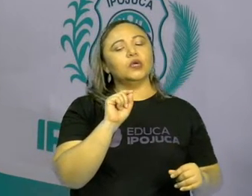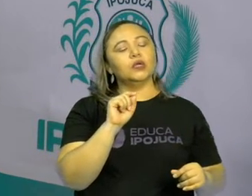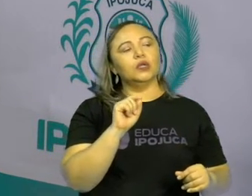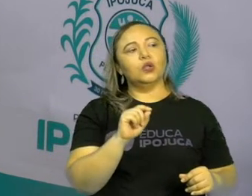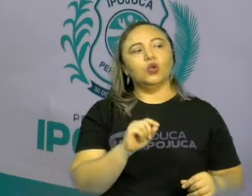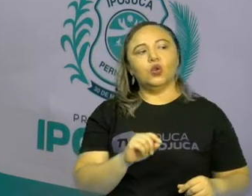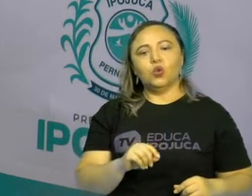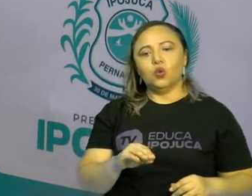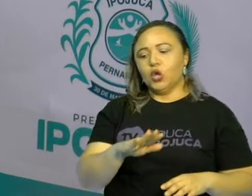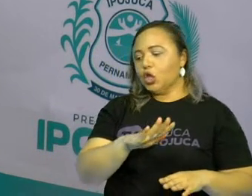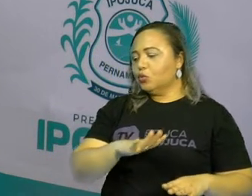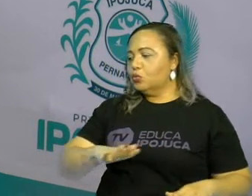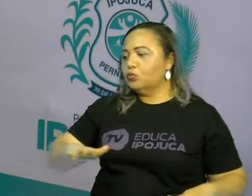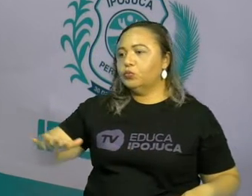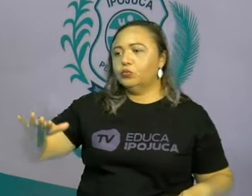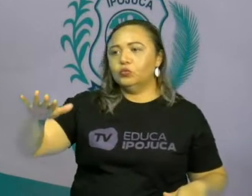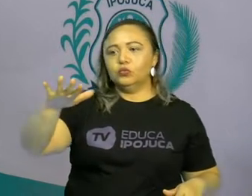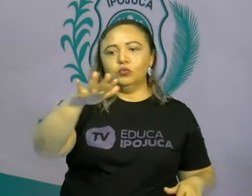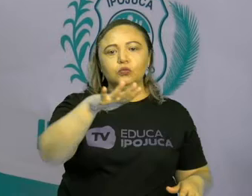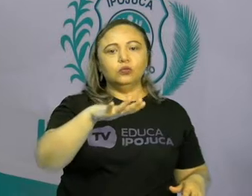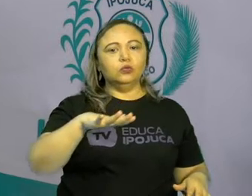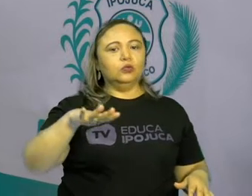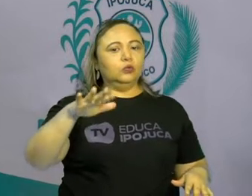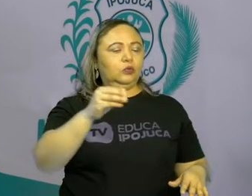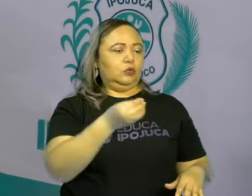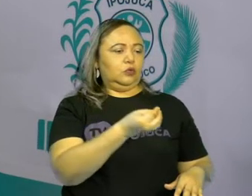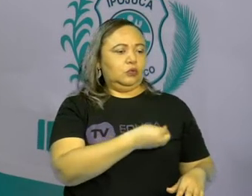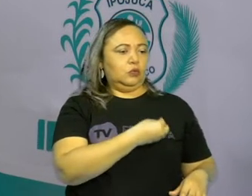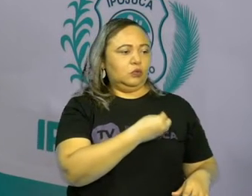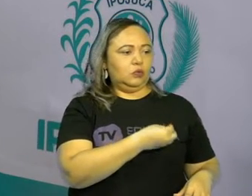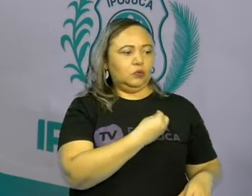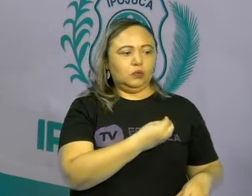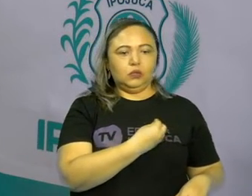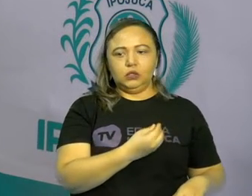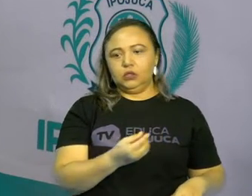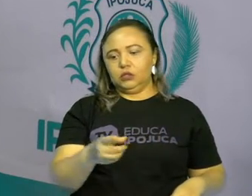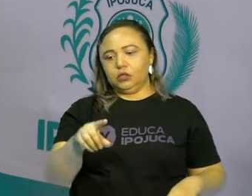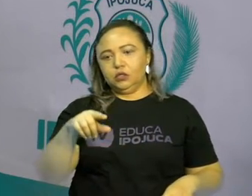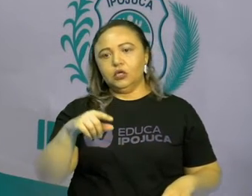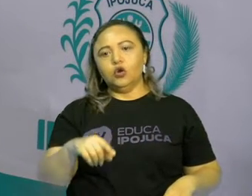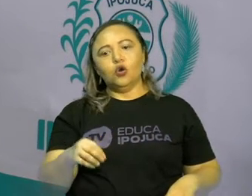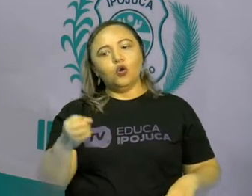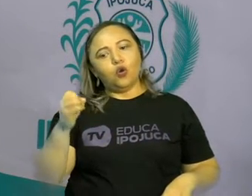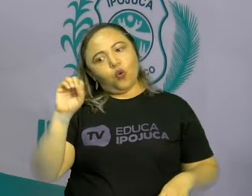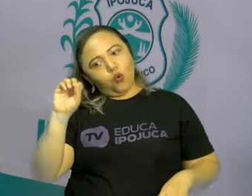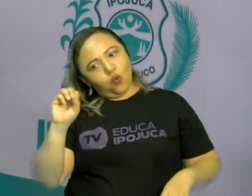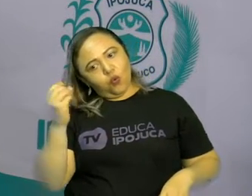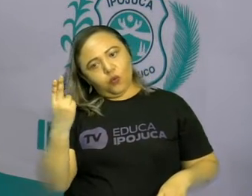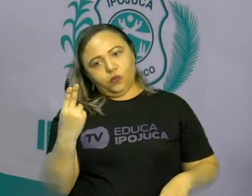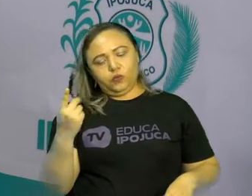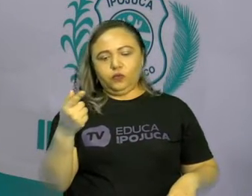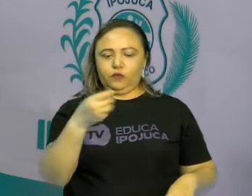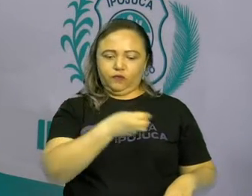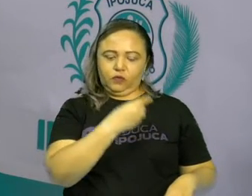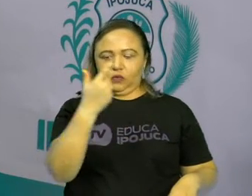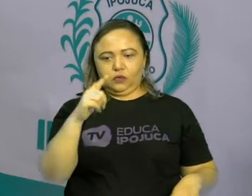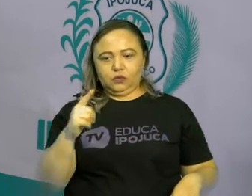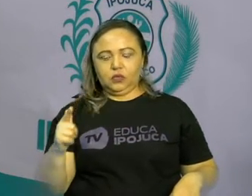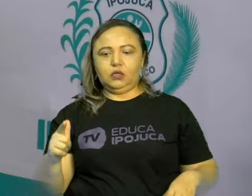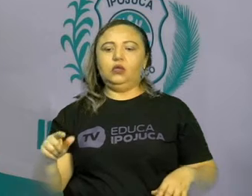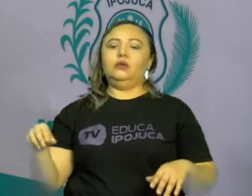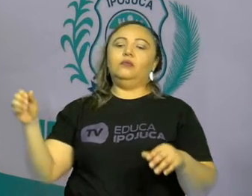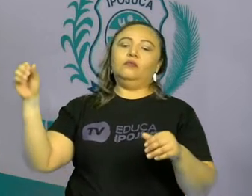todo o espaço onde os seres vivos e não vivos habitam. Ou seja, eles